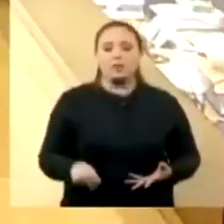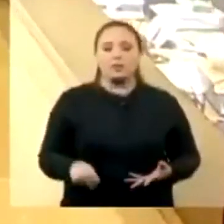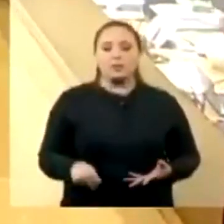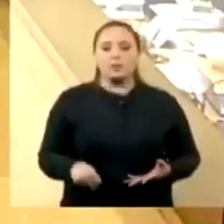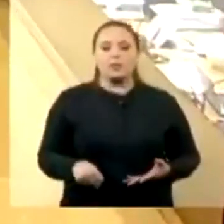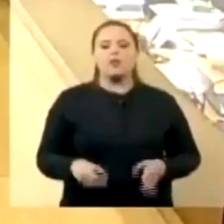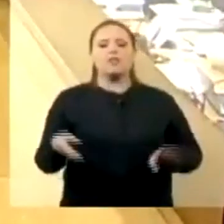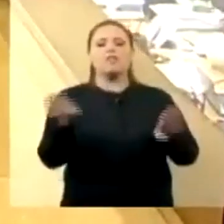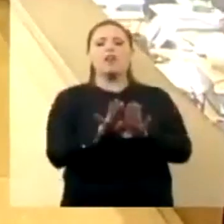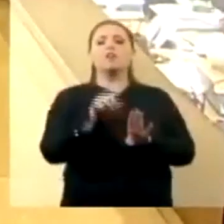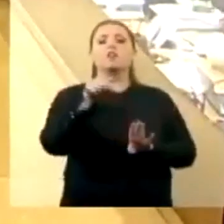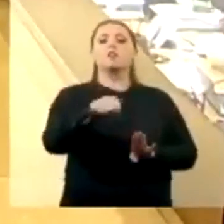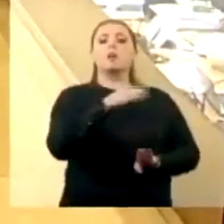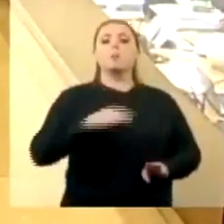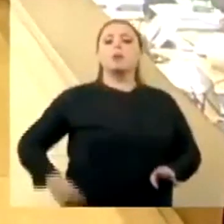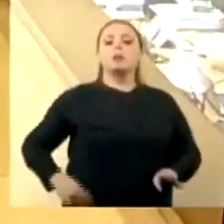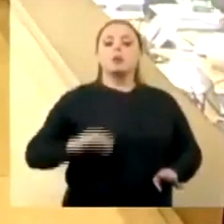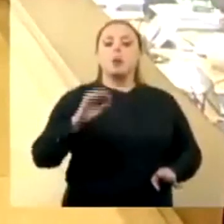seu escritório, feche o seu que estão dentro da advocacia.